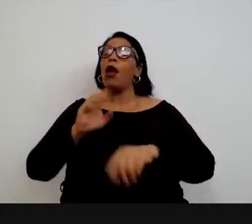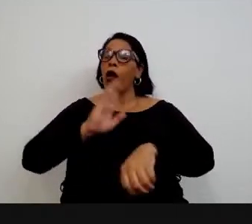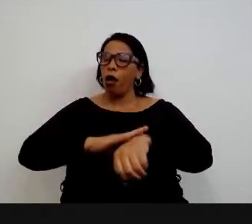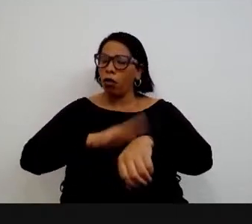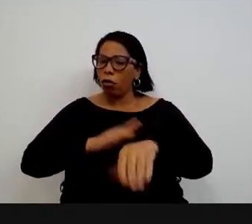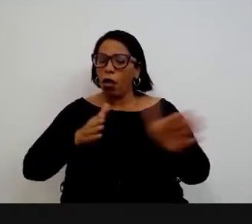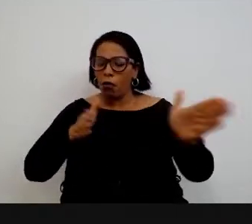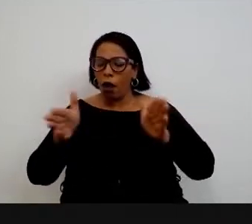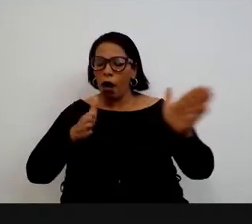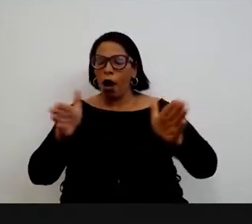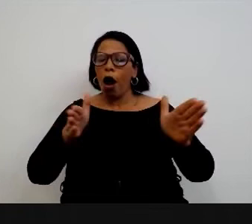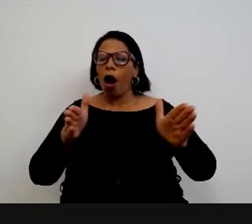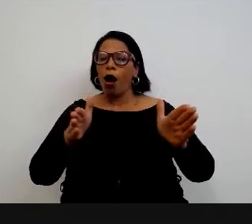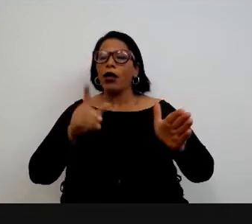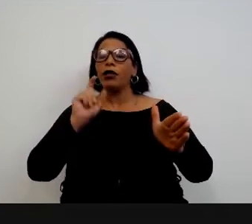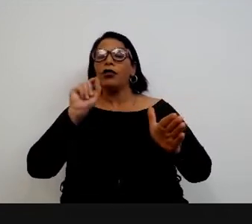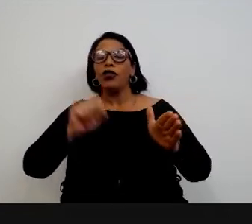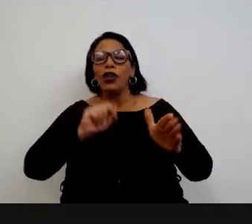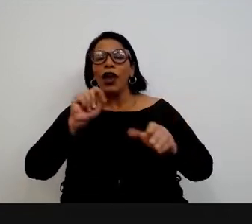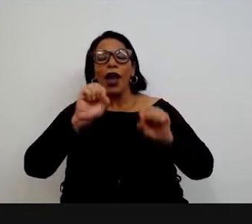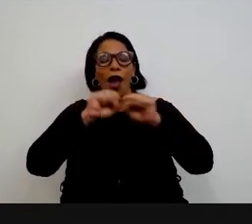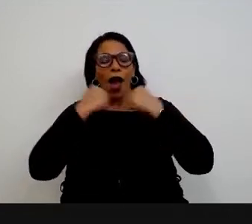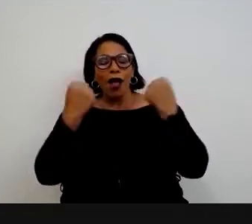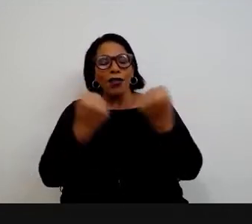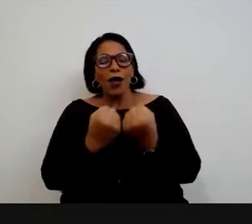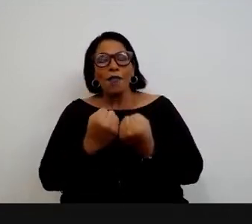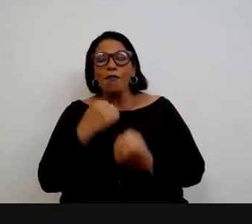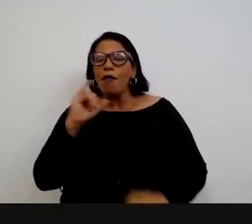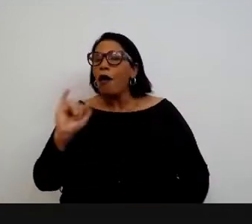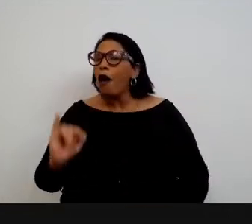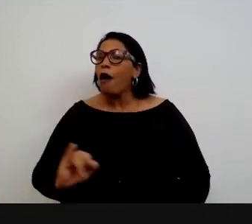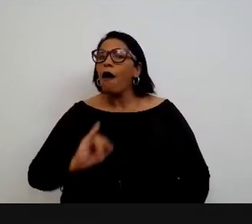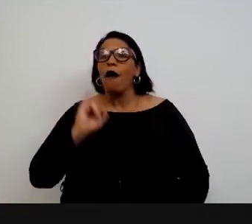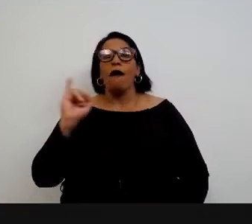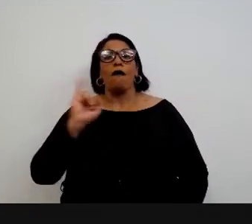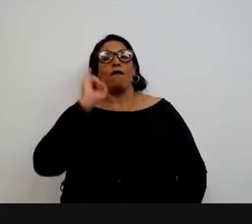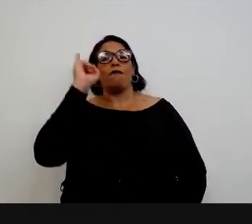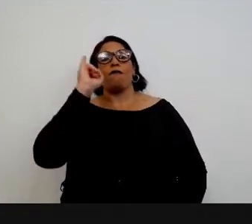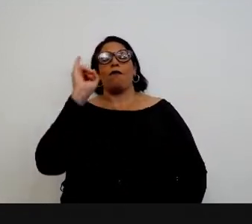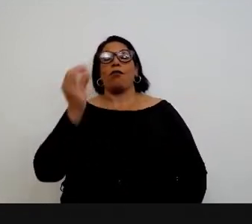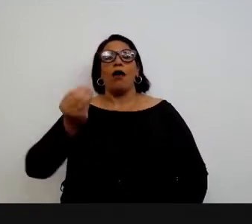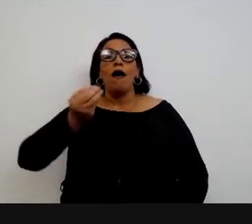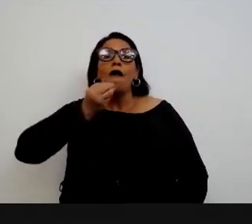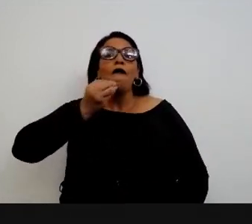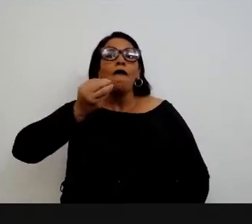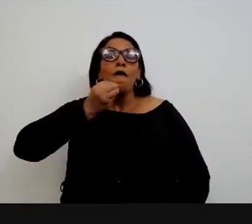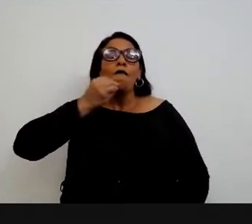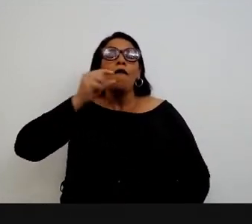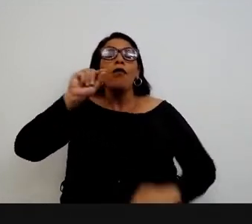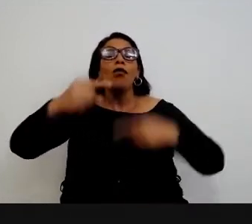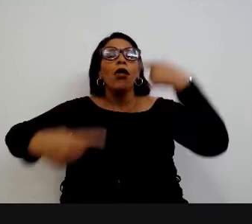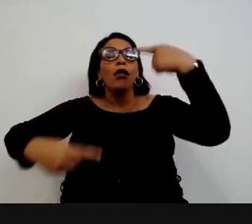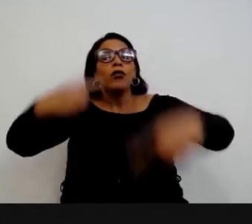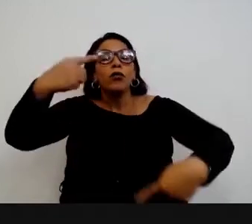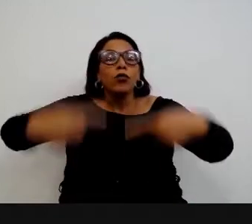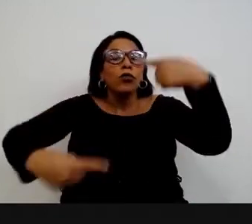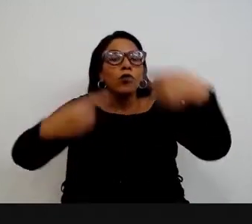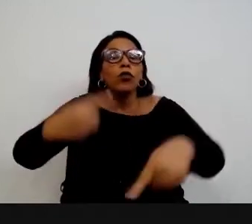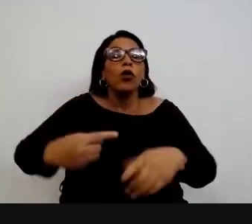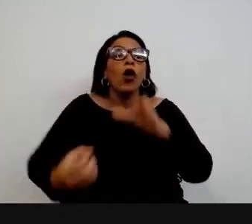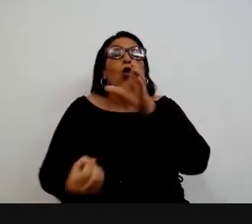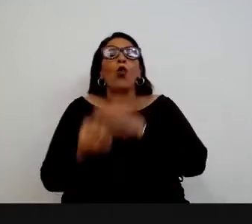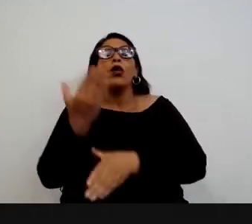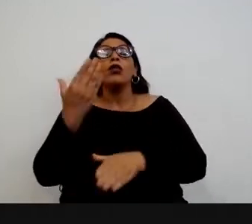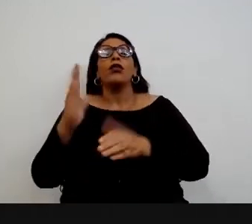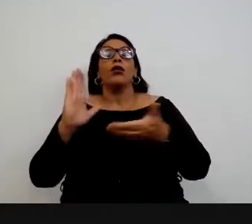momento desta jornada é um momento bastante propício, porque nós temos a oportunidade, então, de discutir a educação